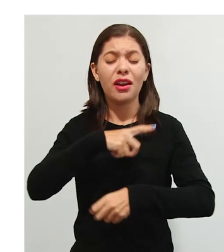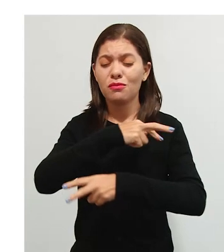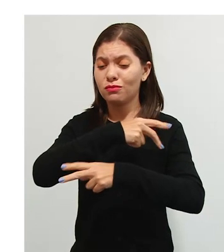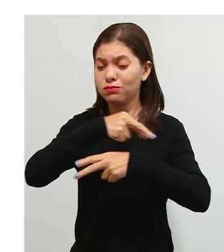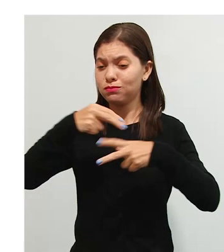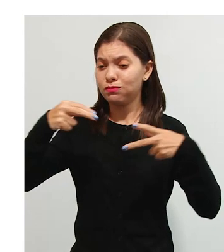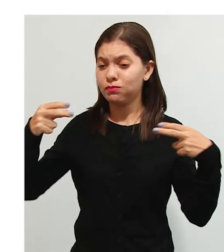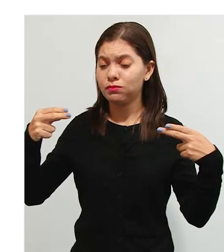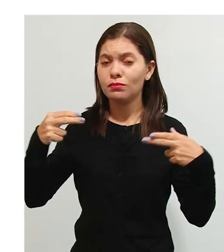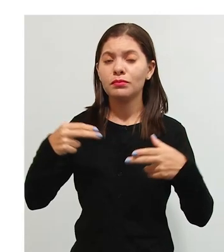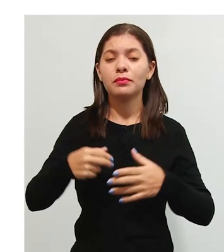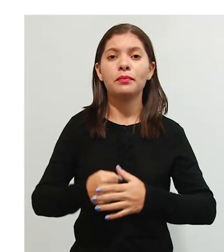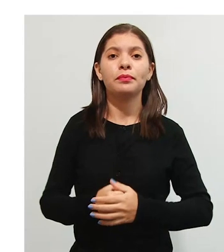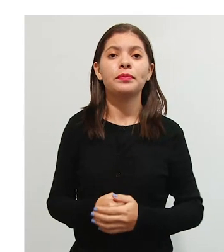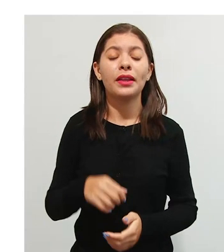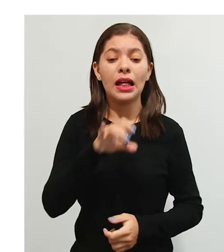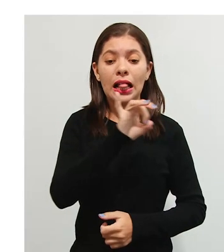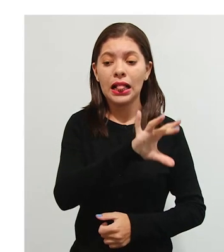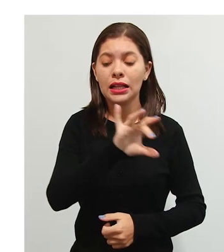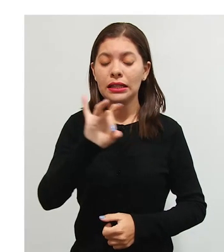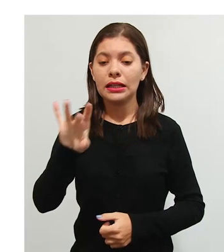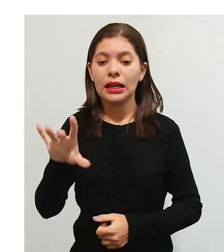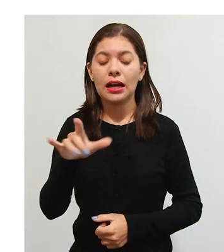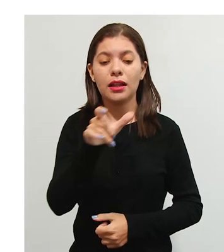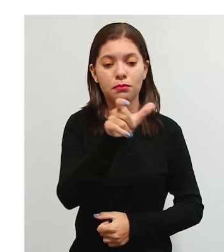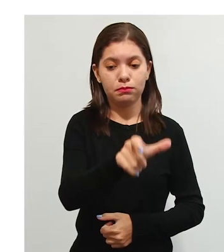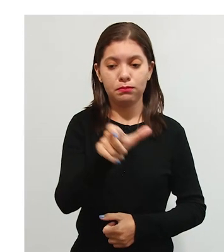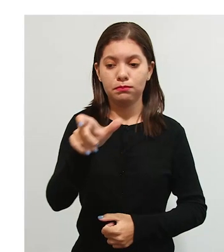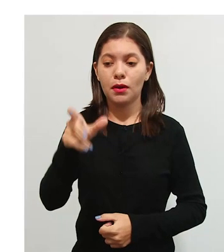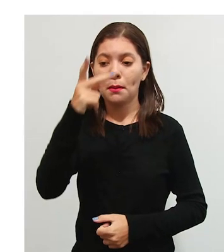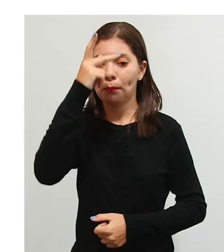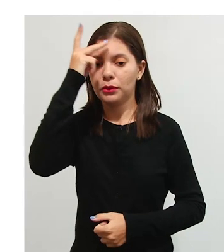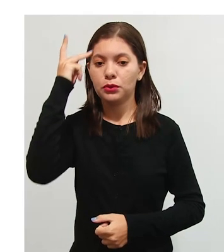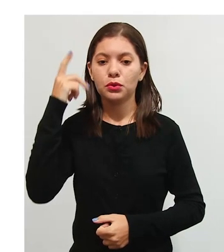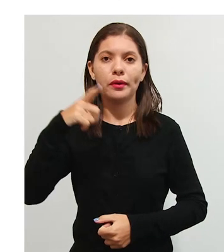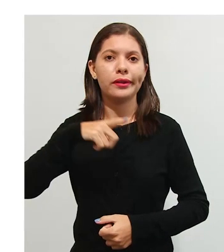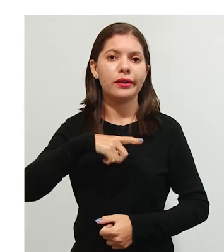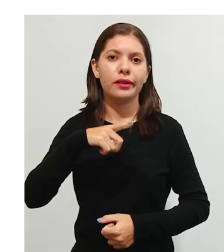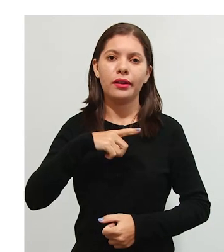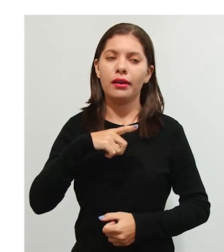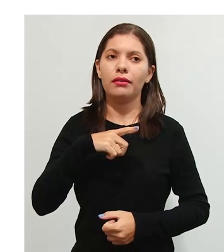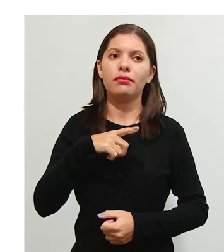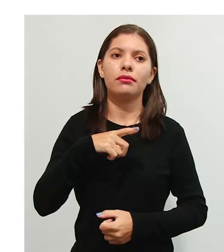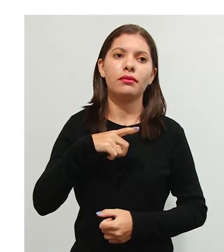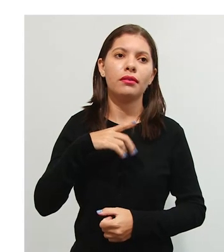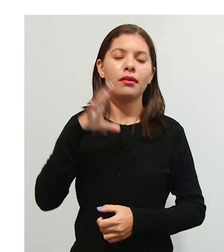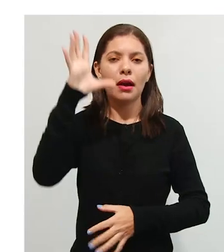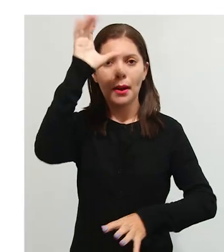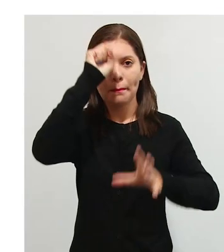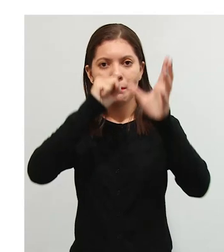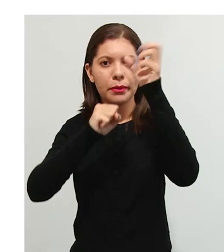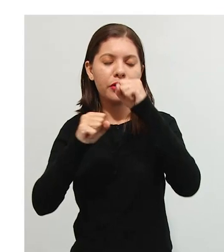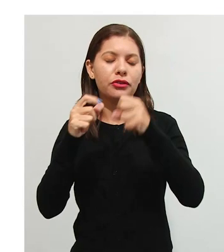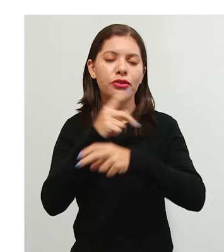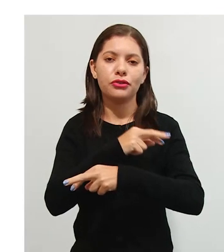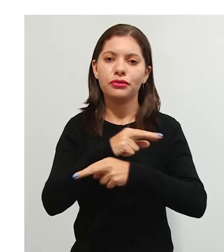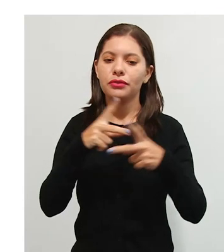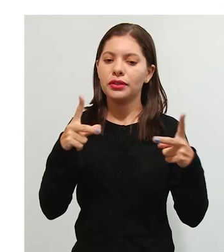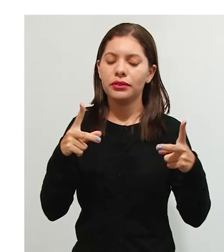existem. Porque cada pessoa ela tem uma forma que ela aprende ou formas que ela aprende de um modo